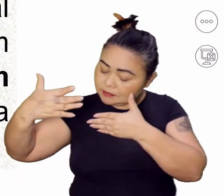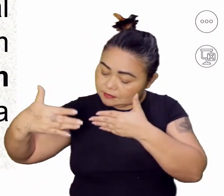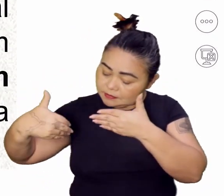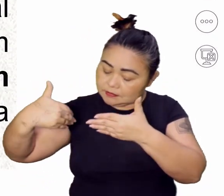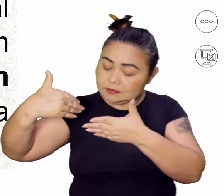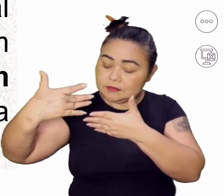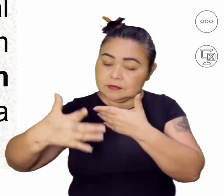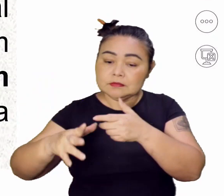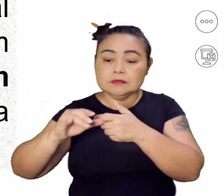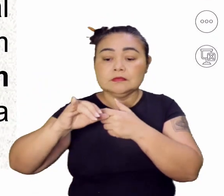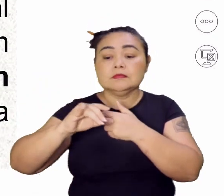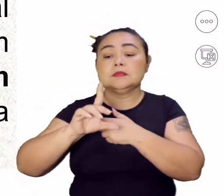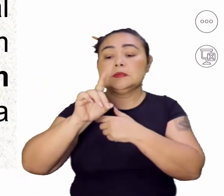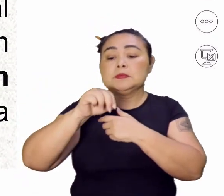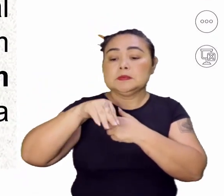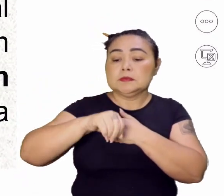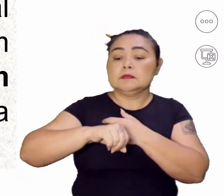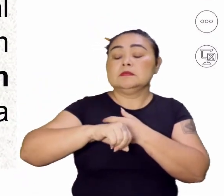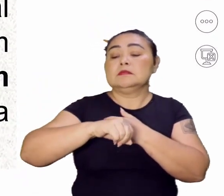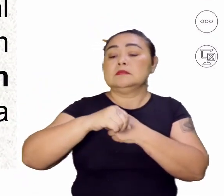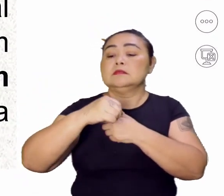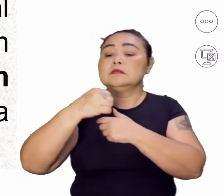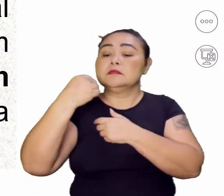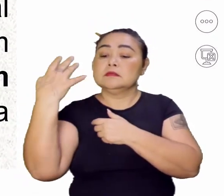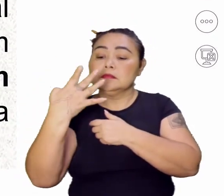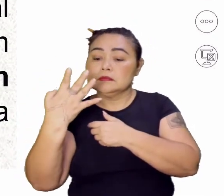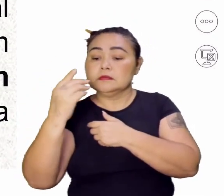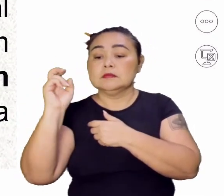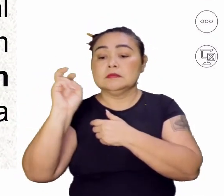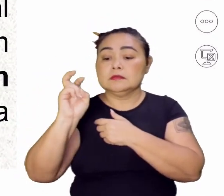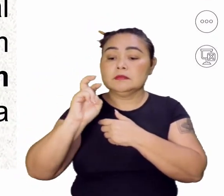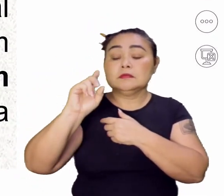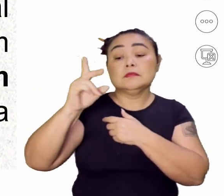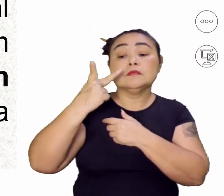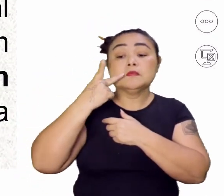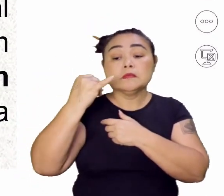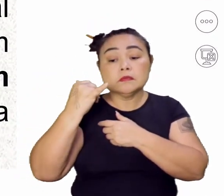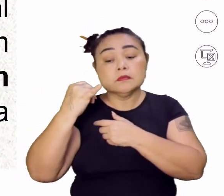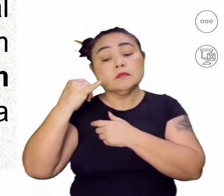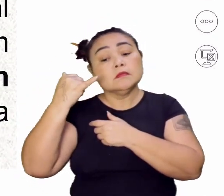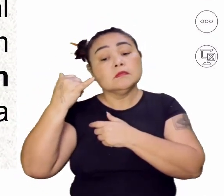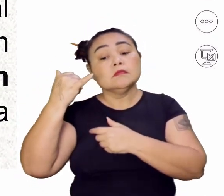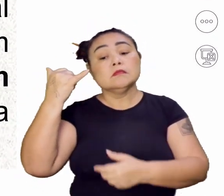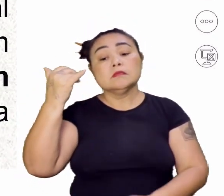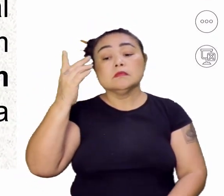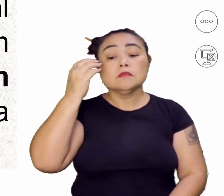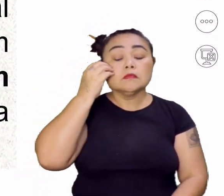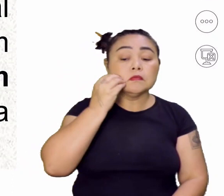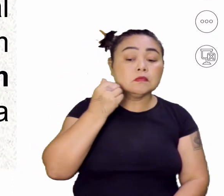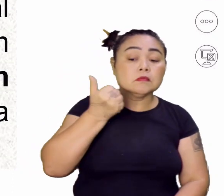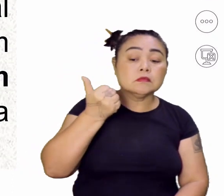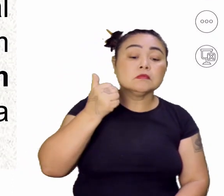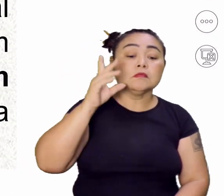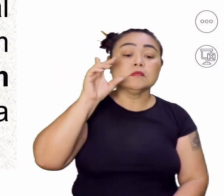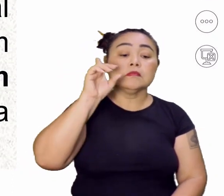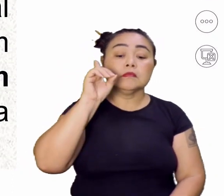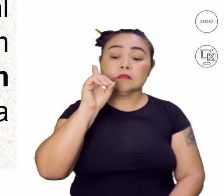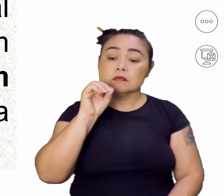João IV, depois nós temos Dom João V, e nós temos o pai de Dom Pedro I, que era o Dom João VI.